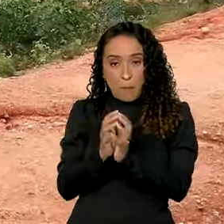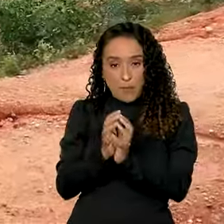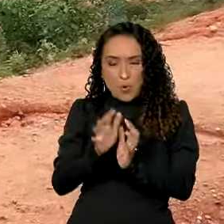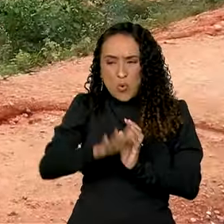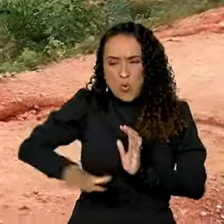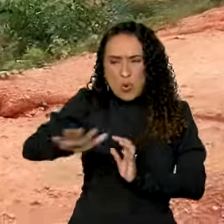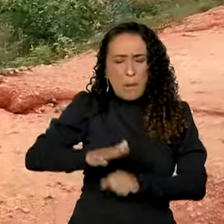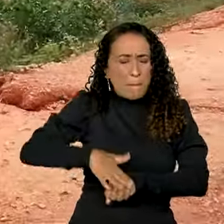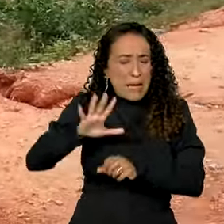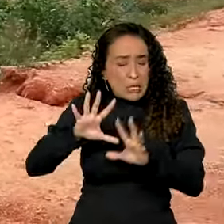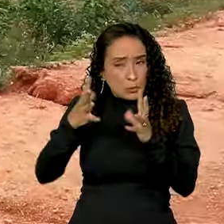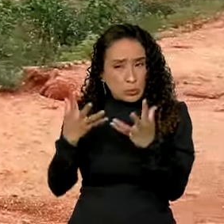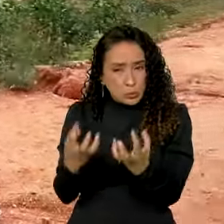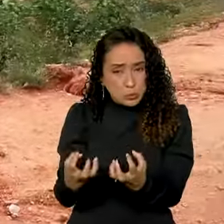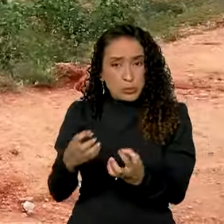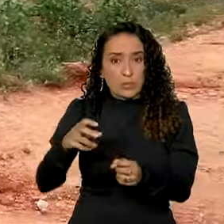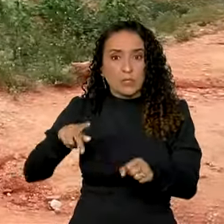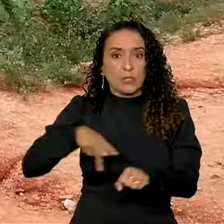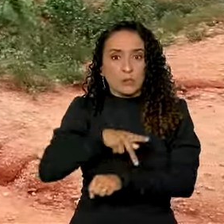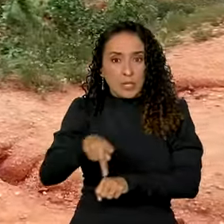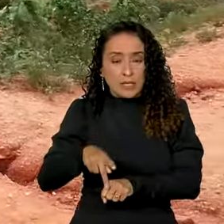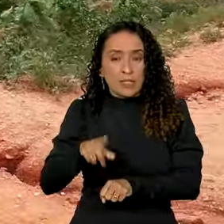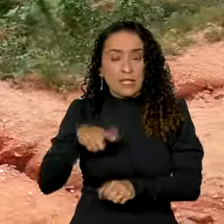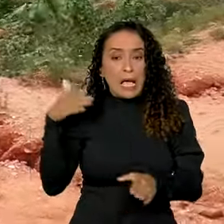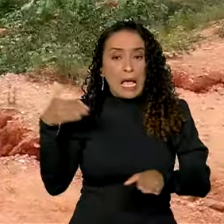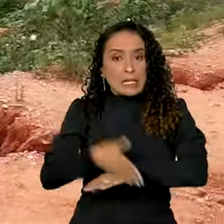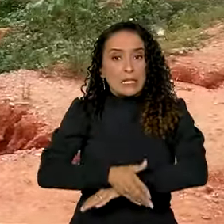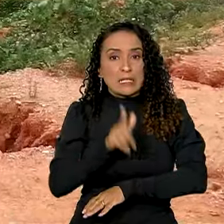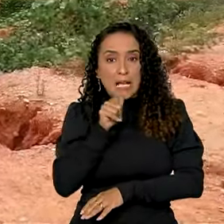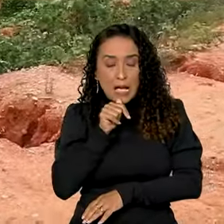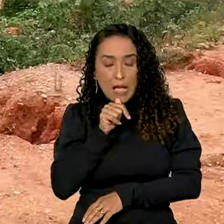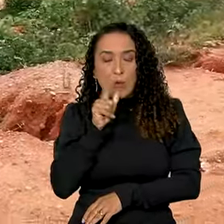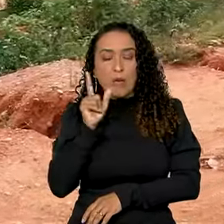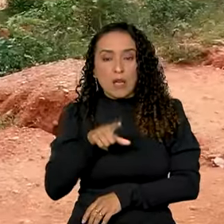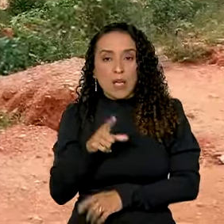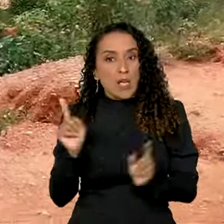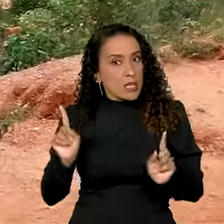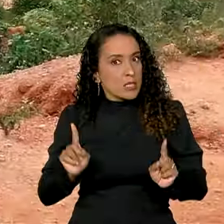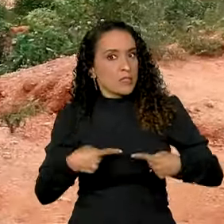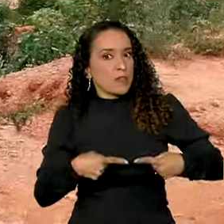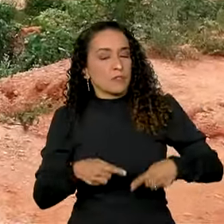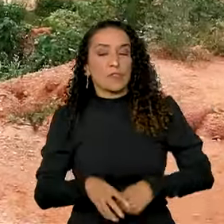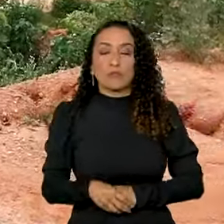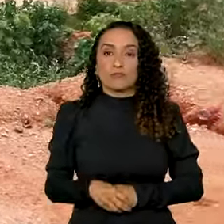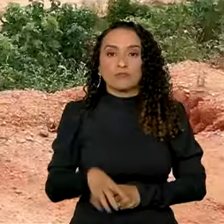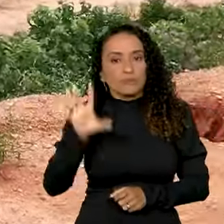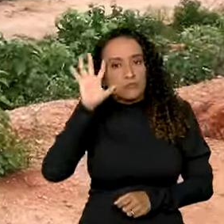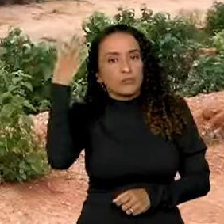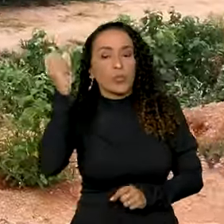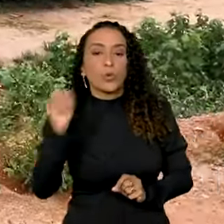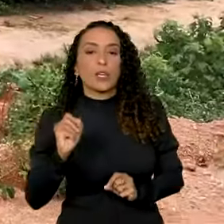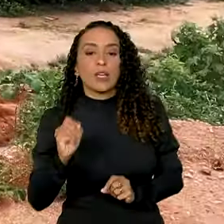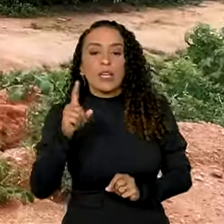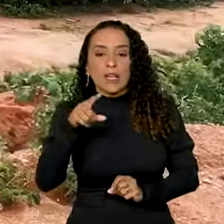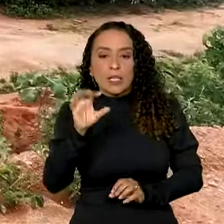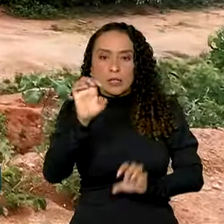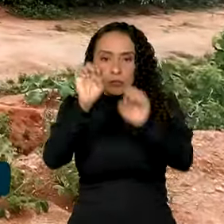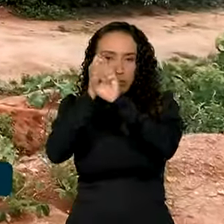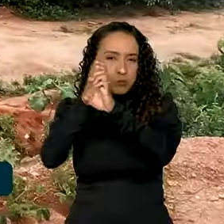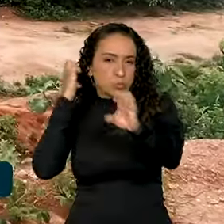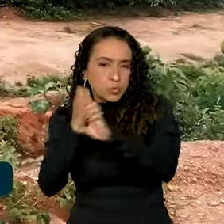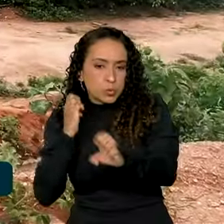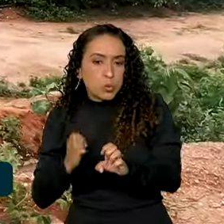das regiões mais secas do país, ter acesso à água sempre foi um desafio. A solução veio da engenharia.